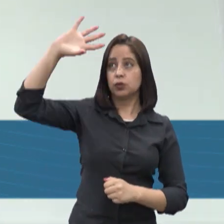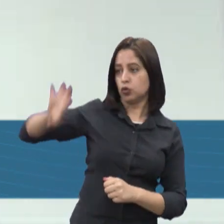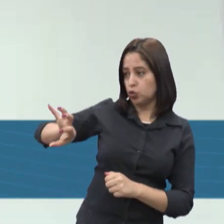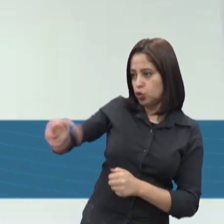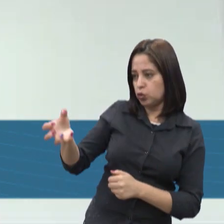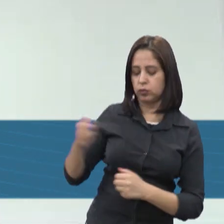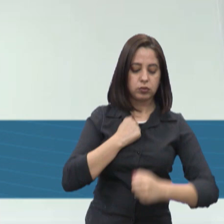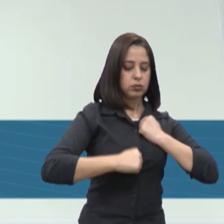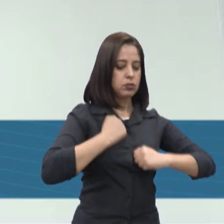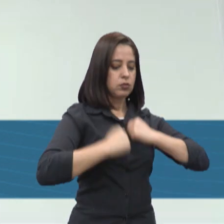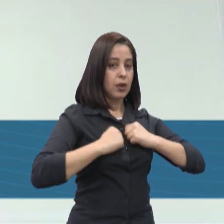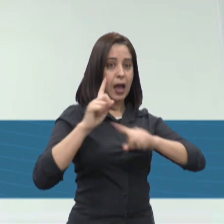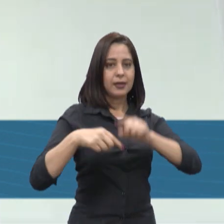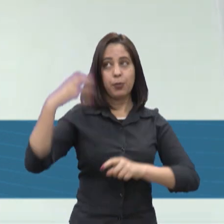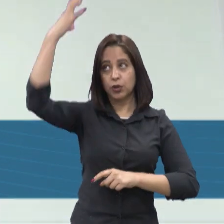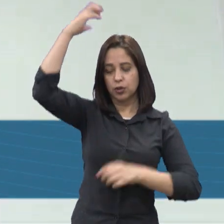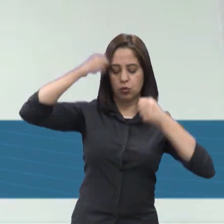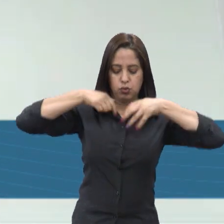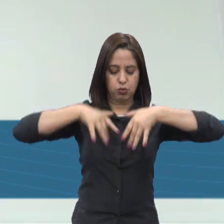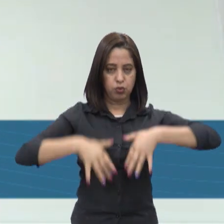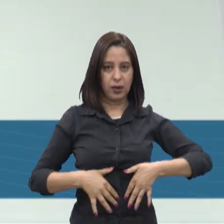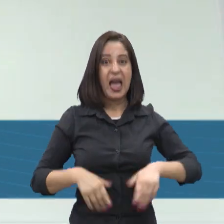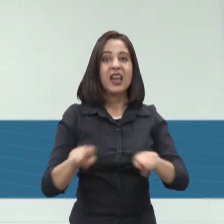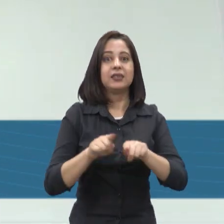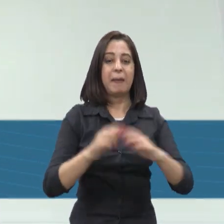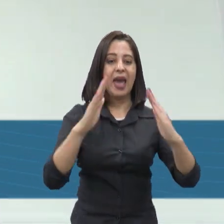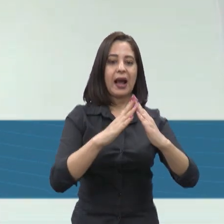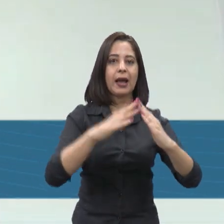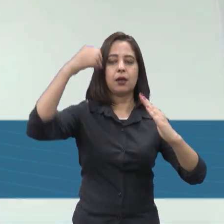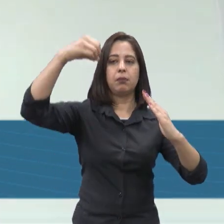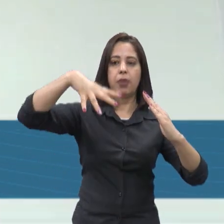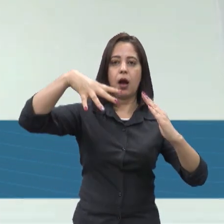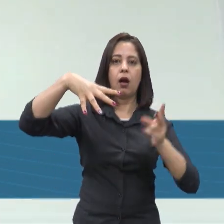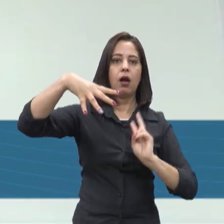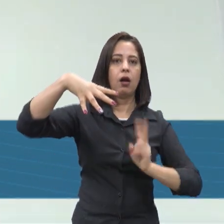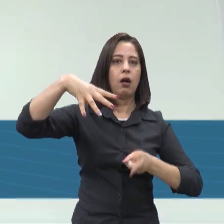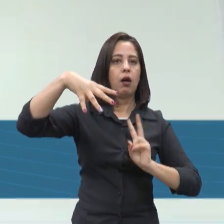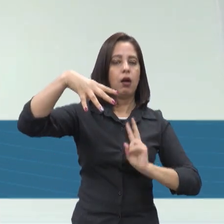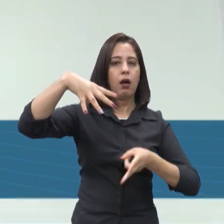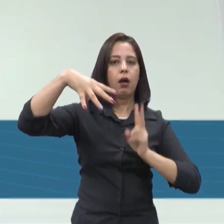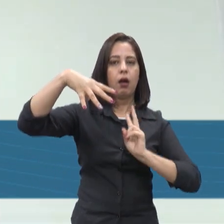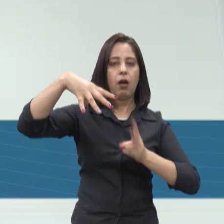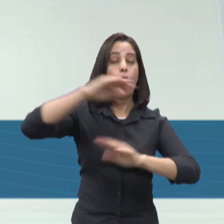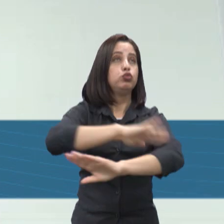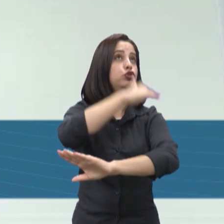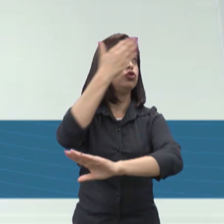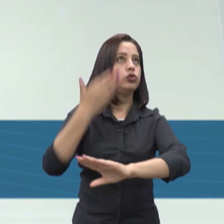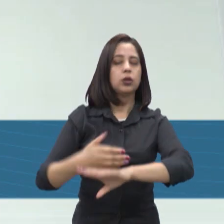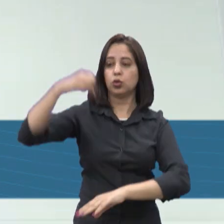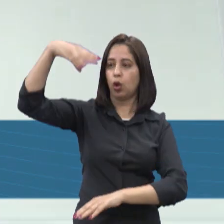o chuveiro. As luzes, tem gente que deixa as luzes acesas, mesmo não estando usando, deixa ela, né,